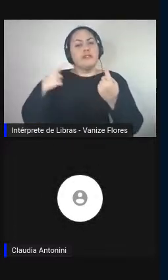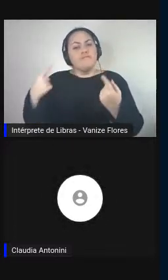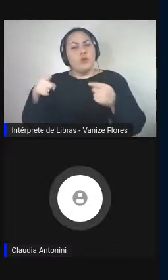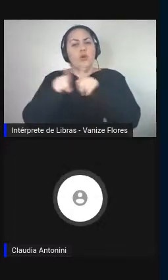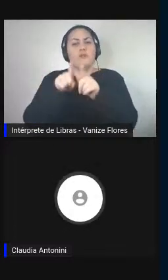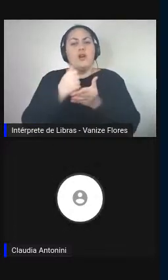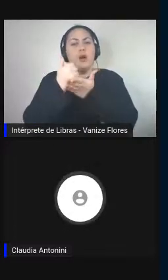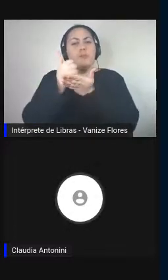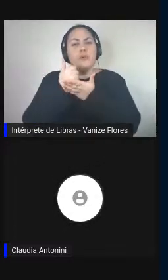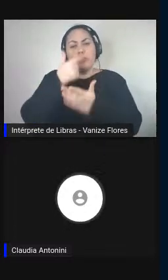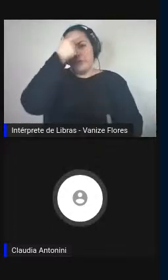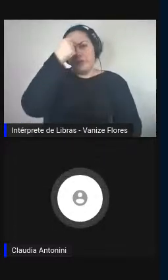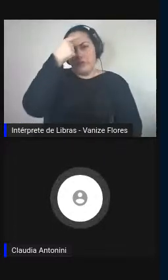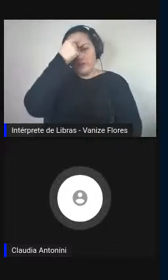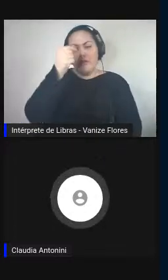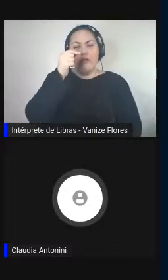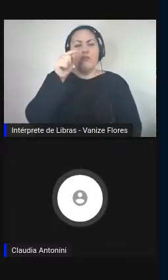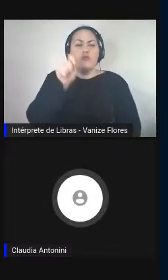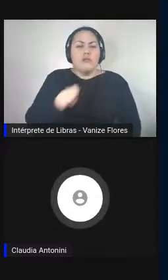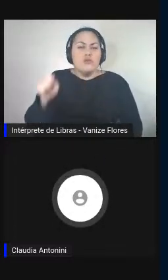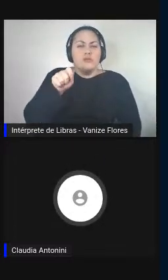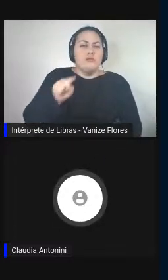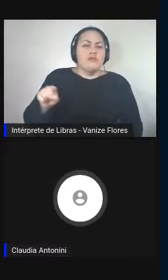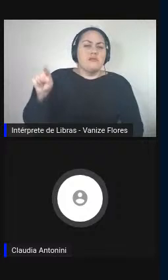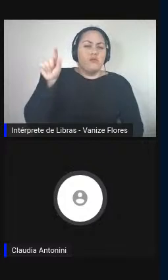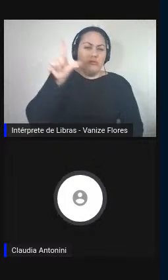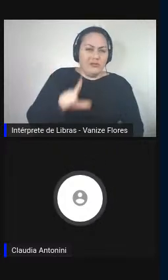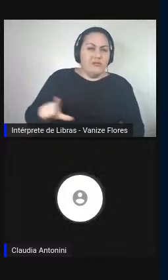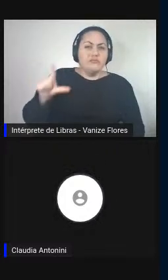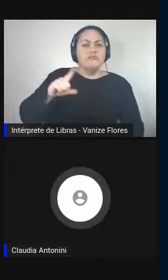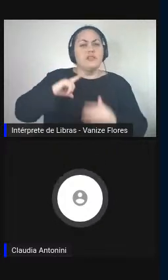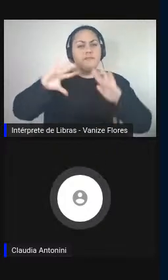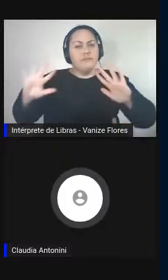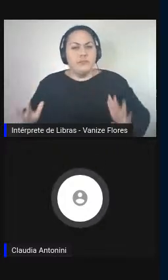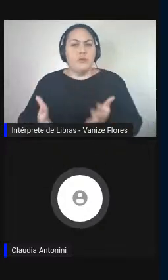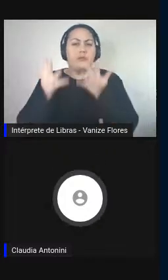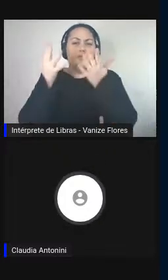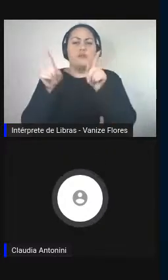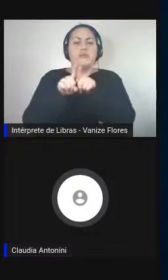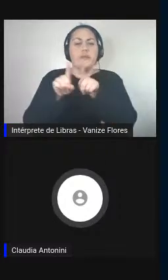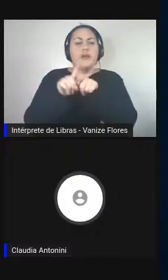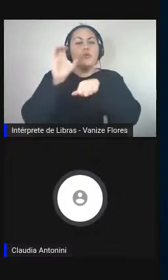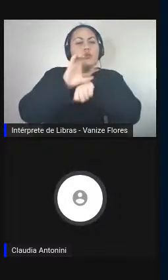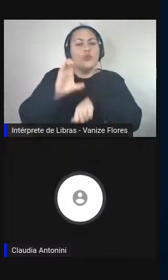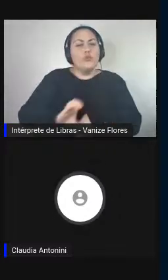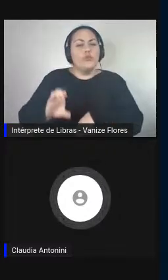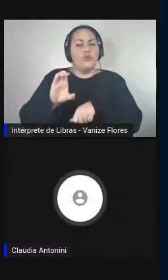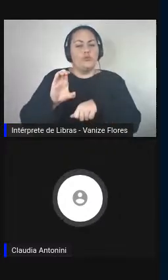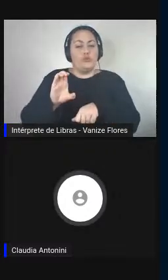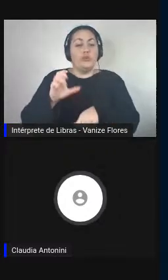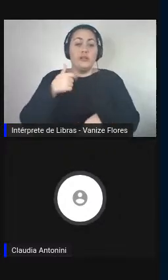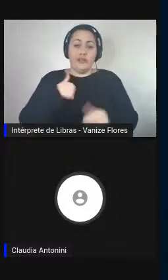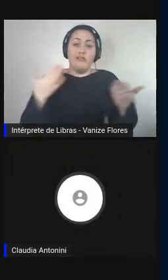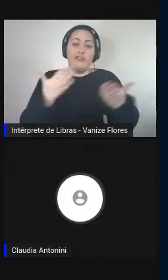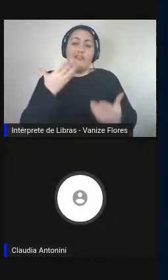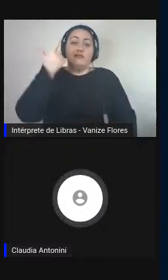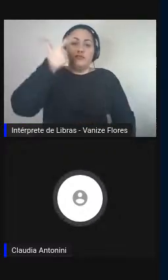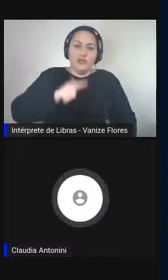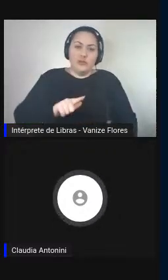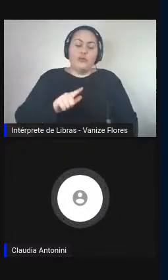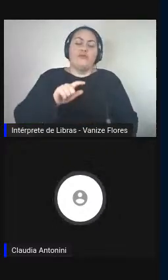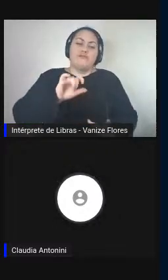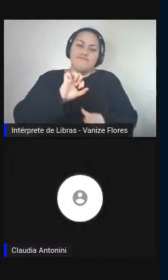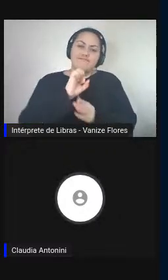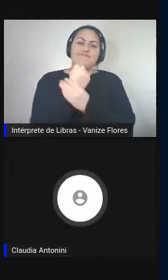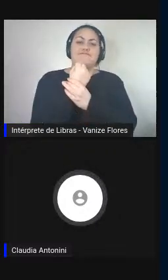interalha para a promoção e cursos. Deixo, então, aqui, reforço o convite a que se